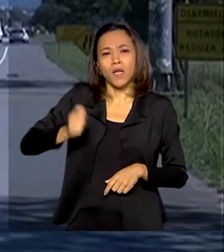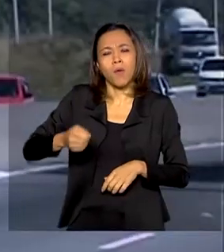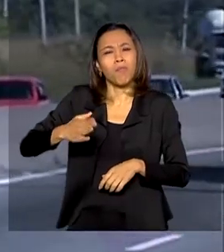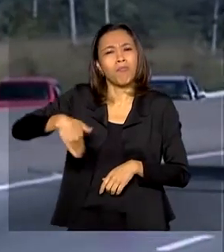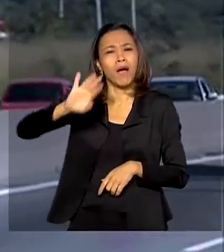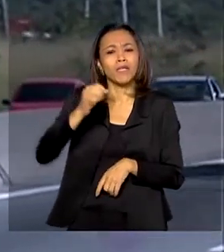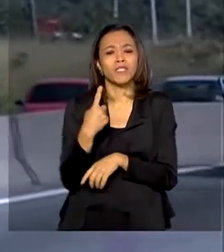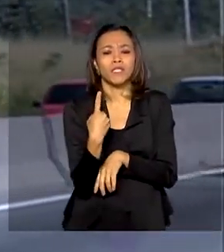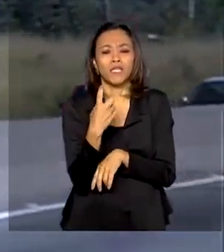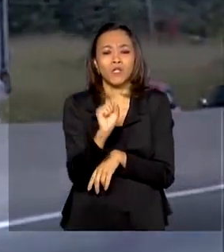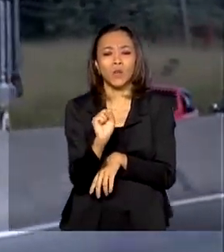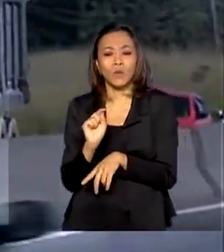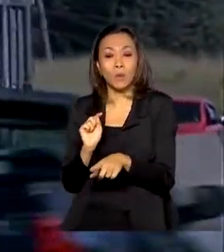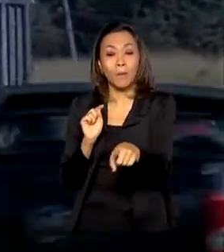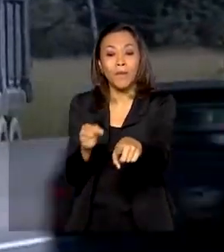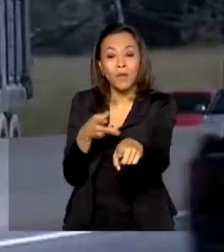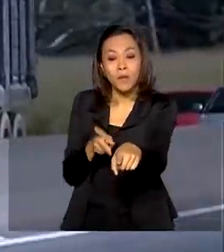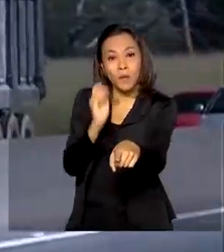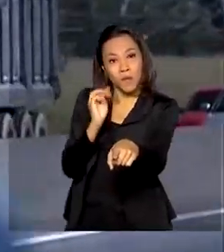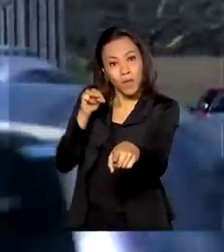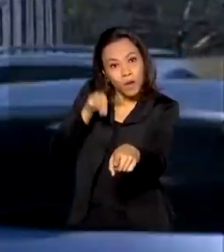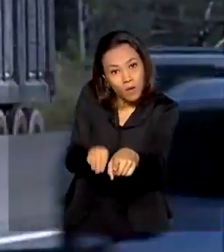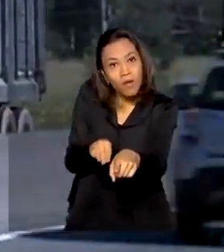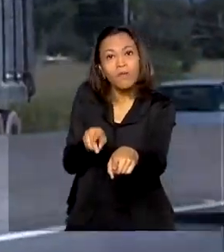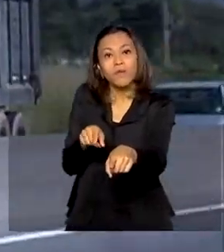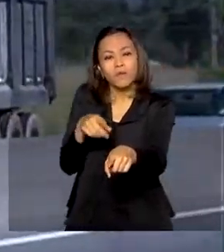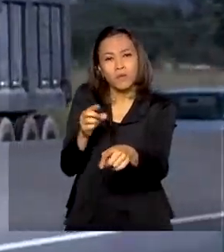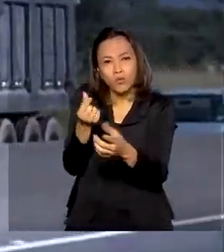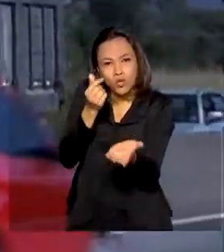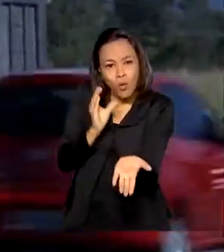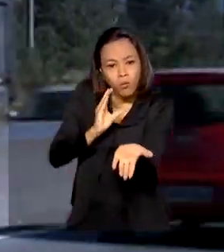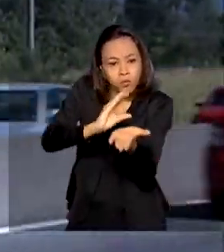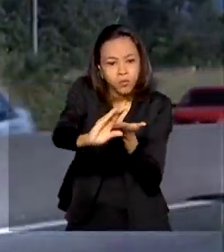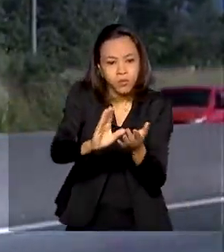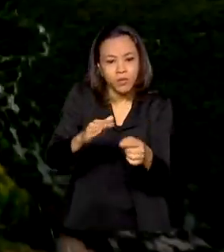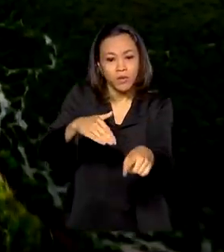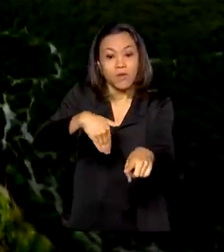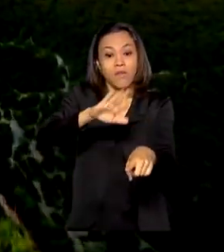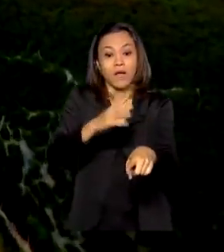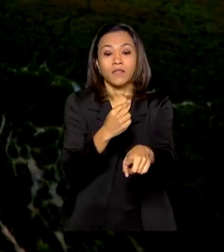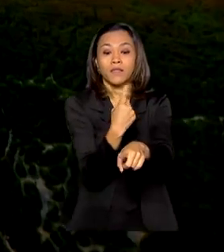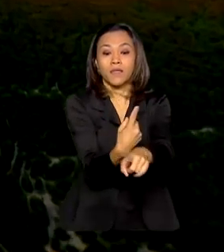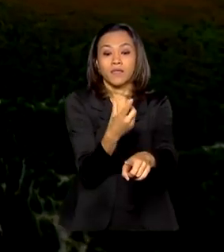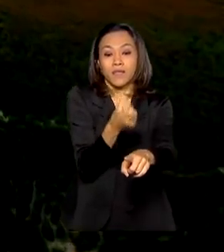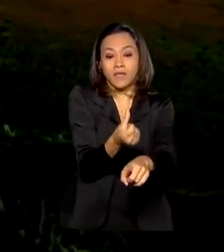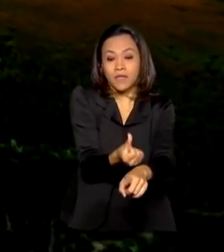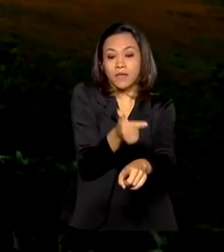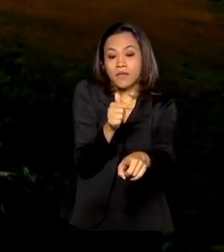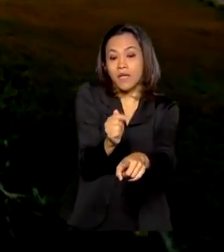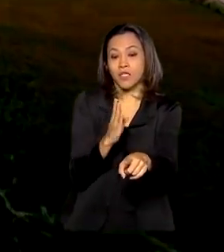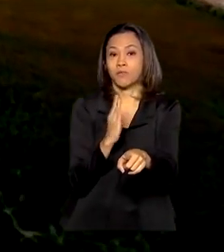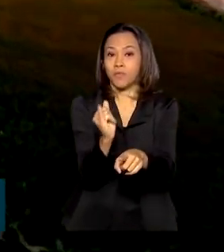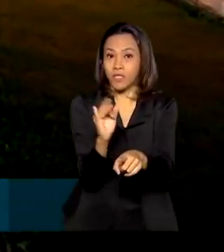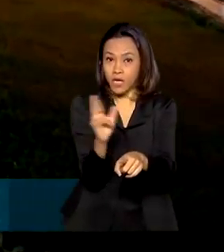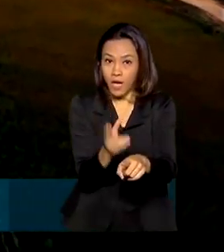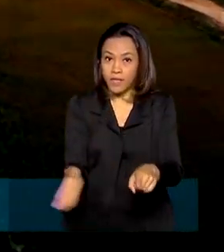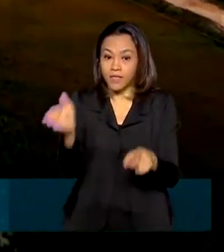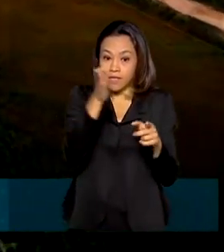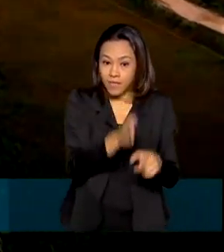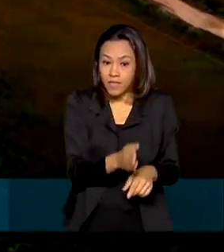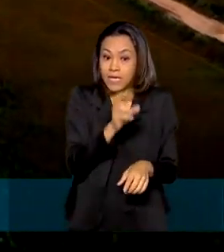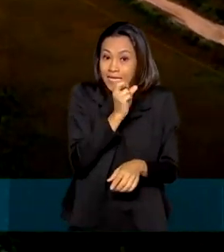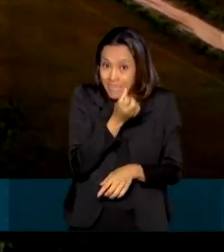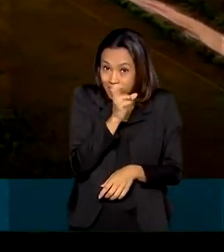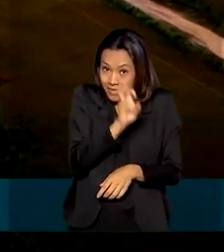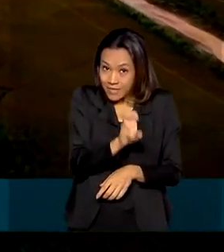mil quilômetros de rodovias, com investimentos de mais de 167 bilhões de reais. Cinco projetos